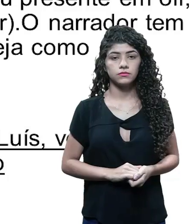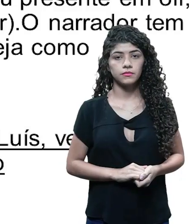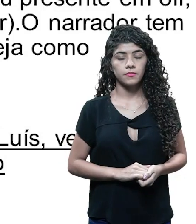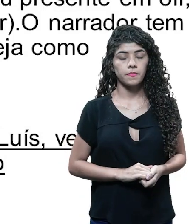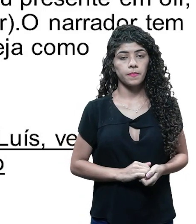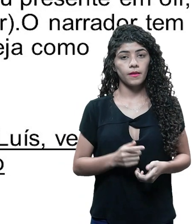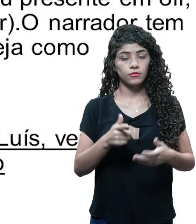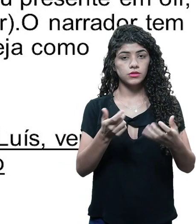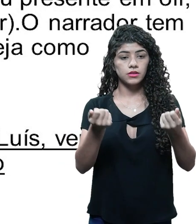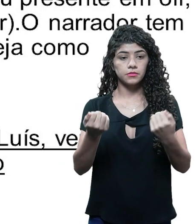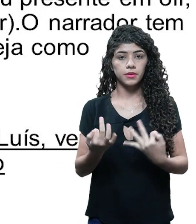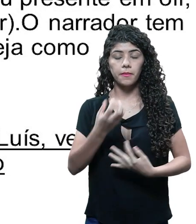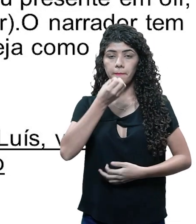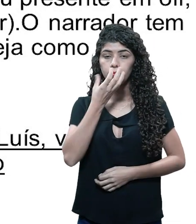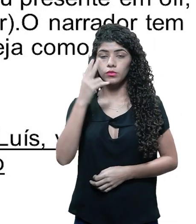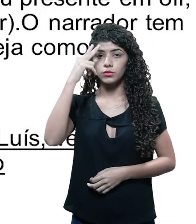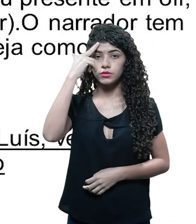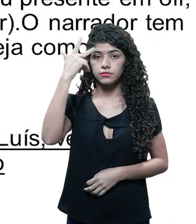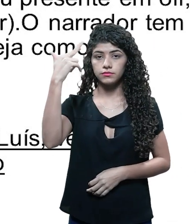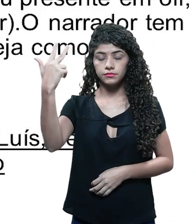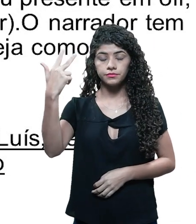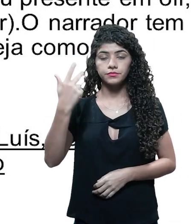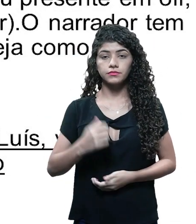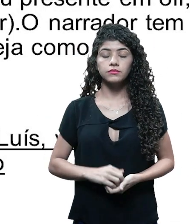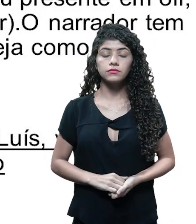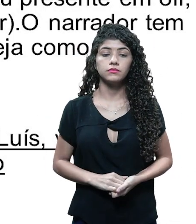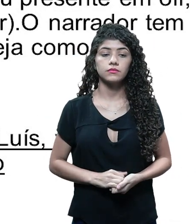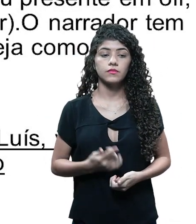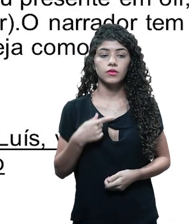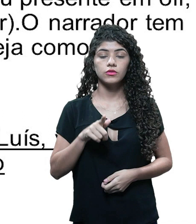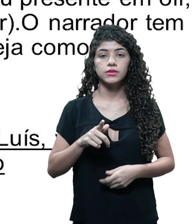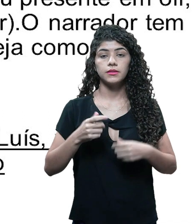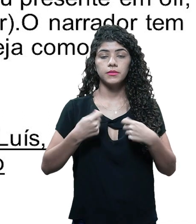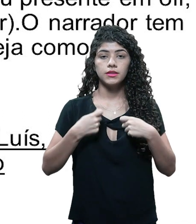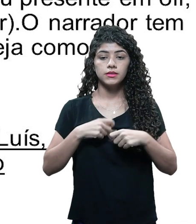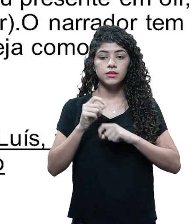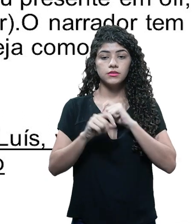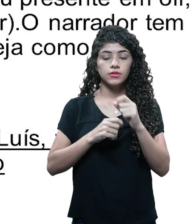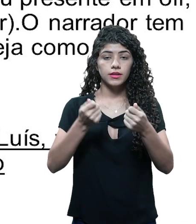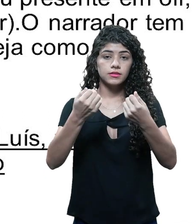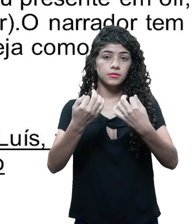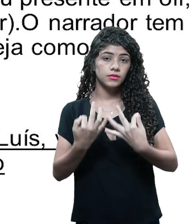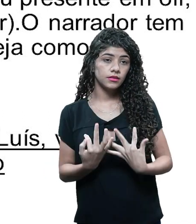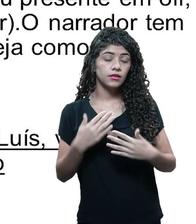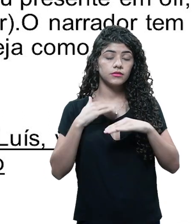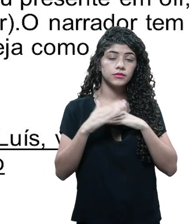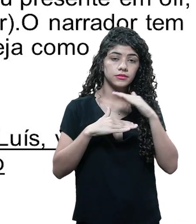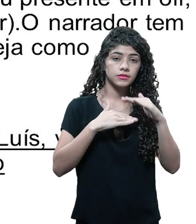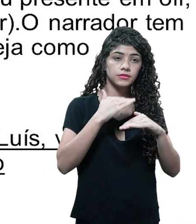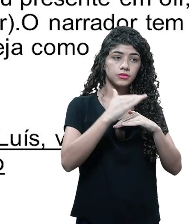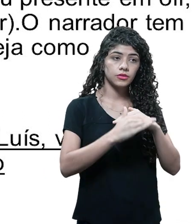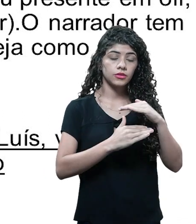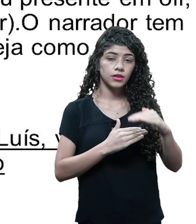ele. Para você contar, então, uma boa história, você vai contar uma história que vai se